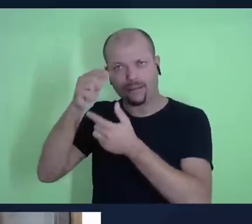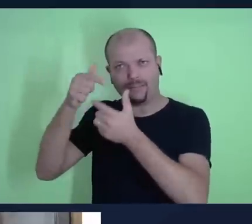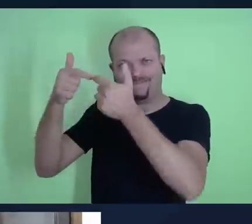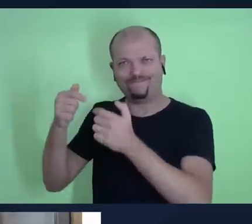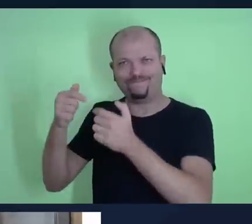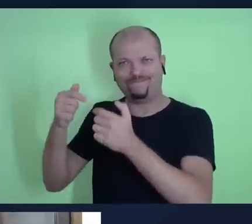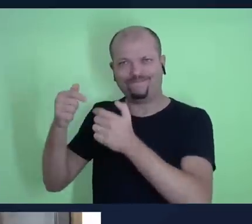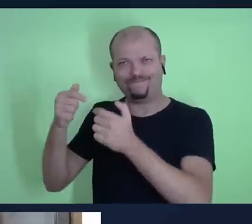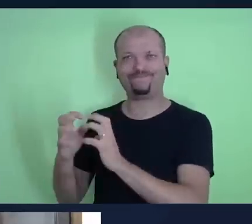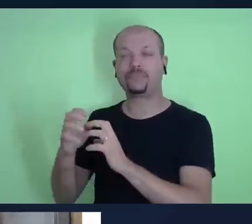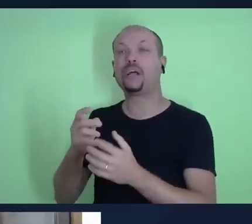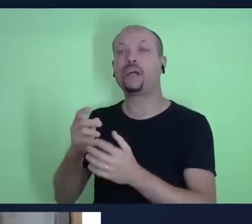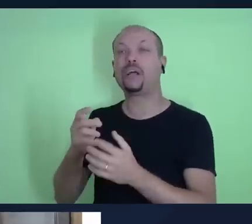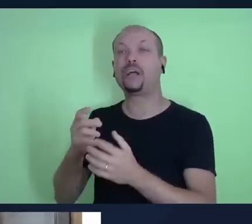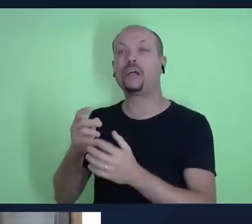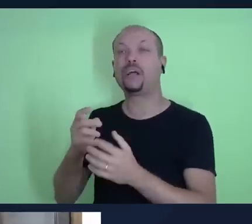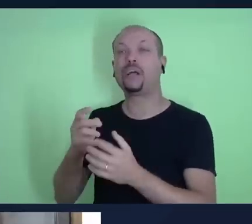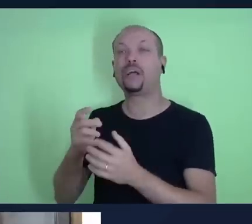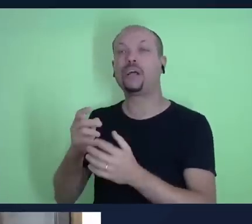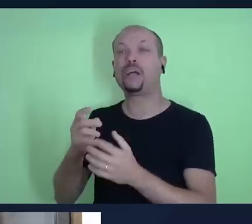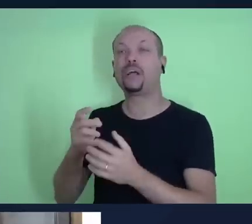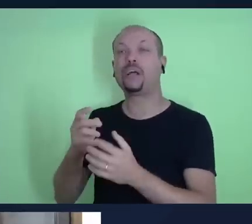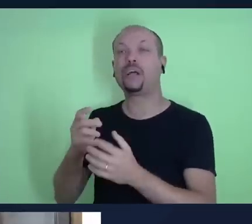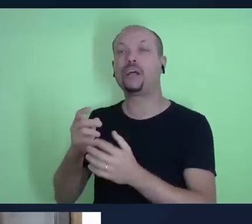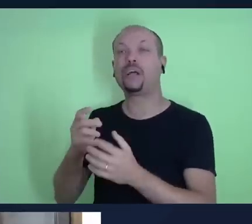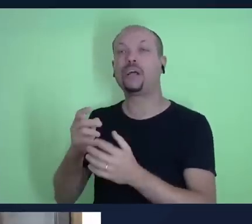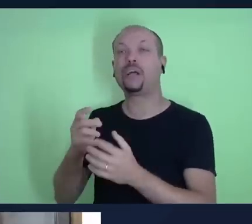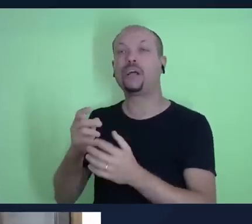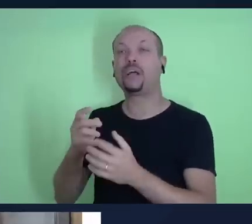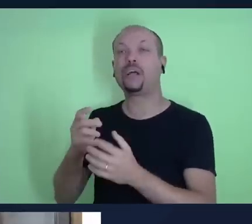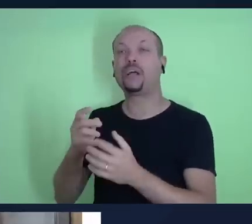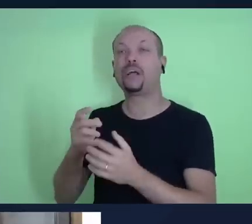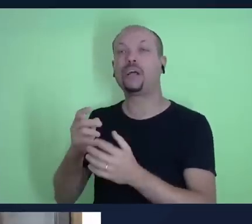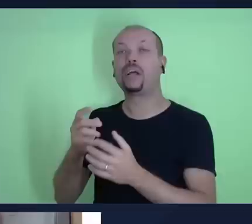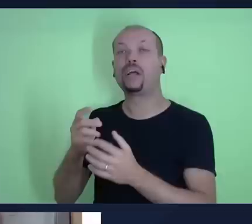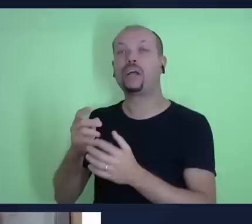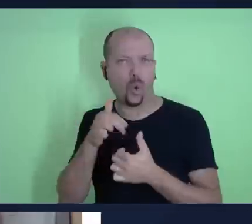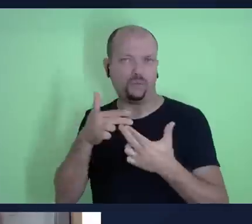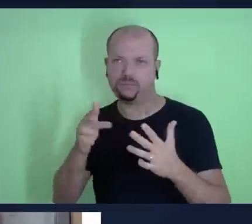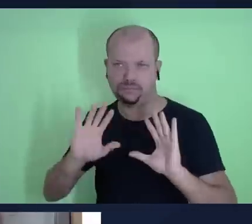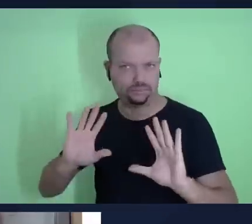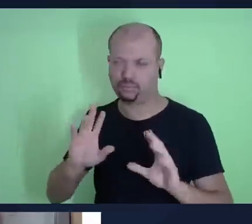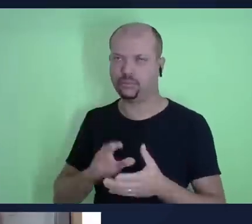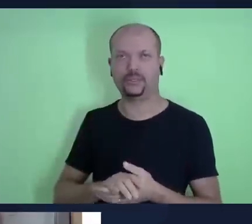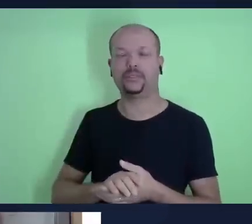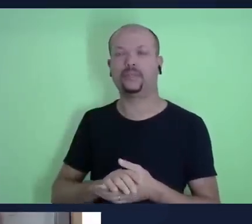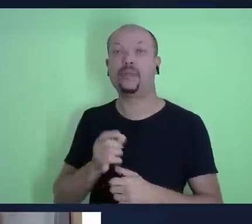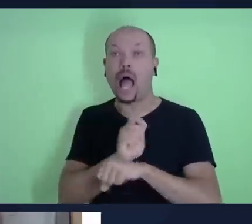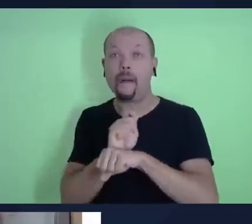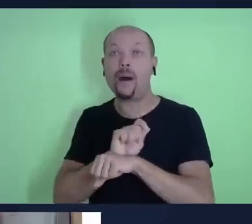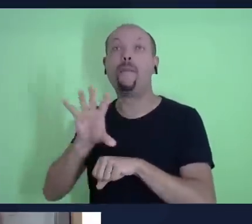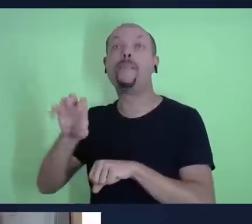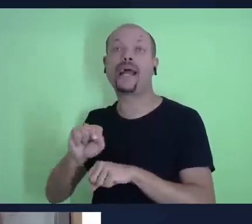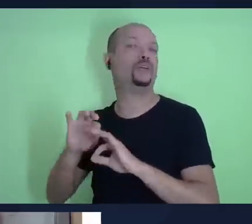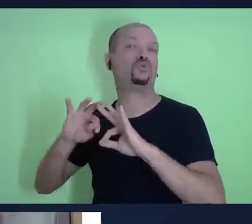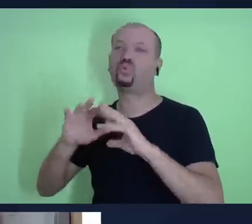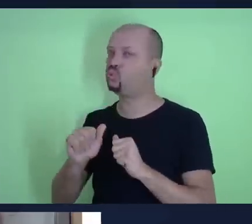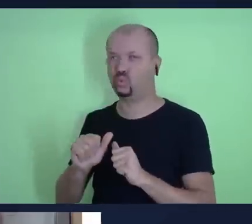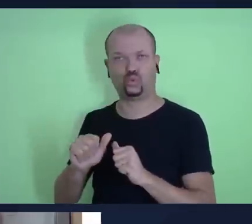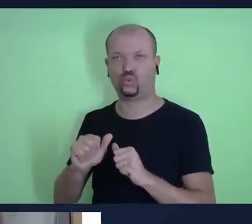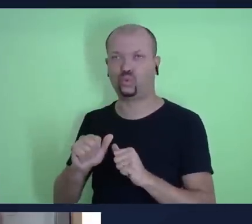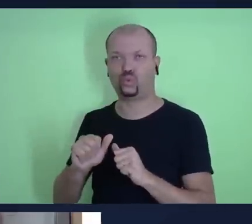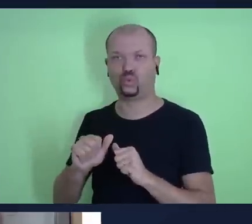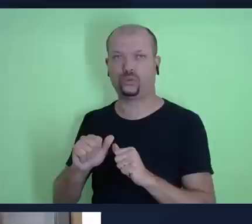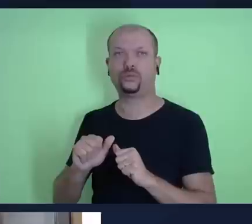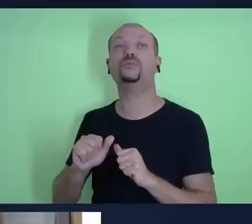levava tudo, ele levava os despojos de guerra, né? Então, Abraão tinha o direito de pegar para si tudo aquilo que era dos reis